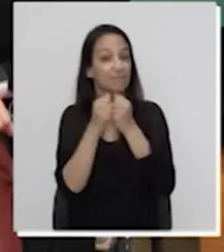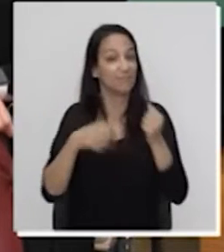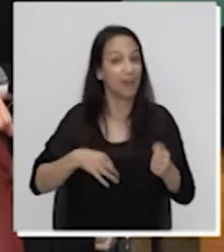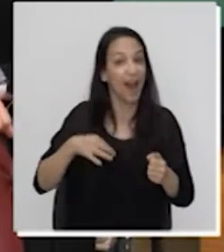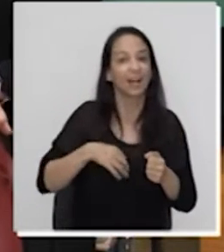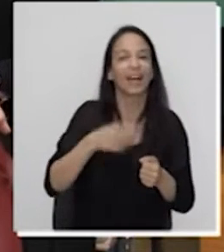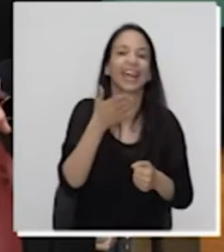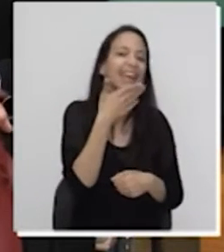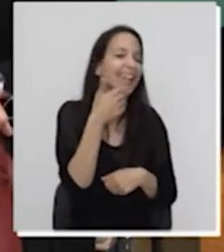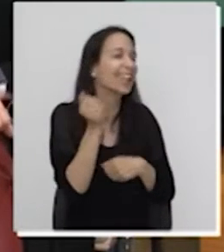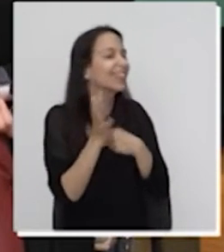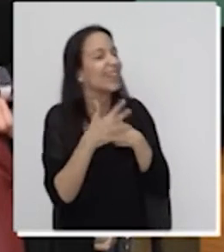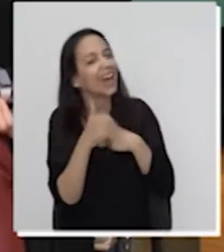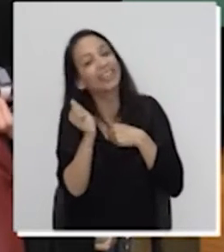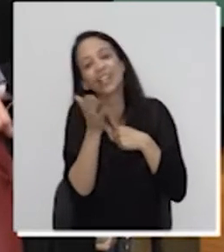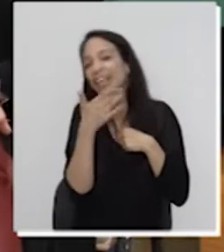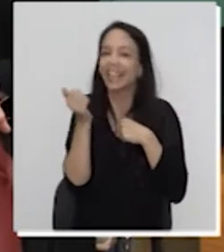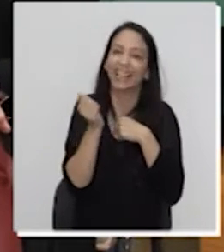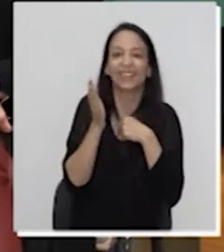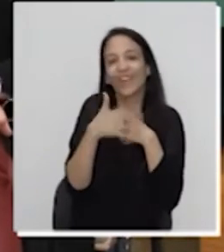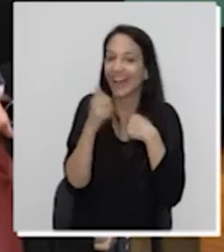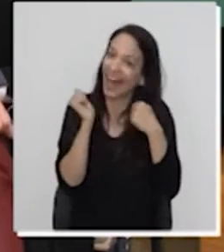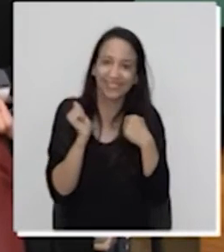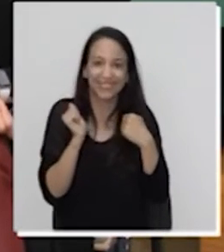gato, lindo gato.